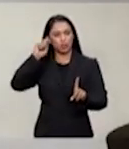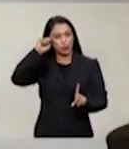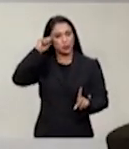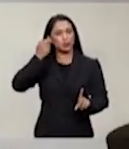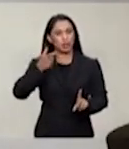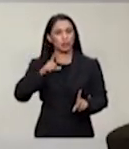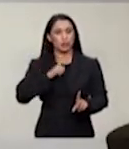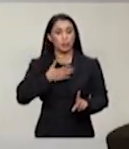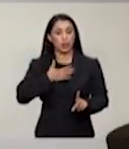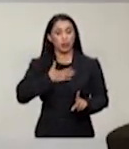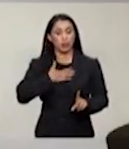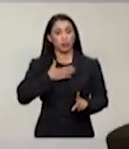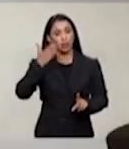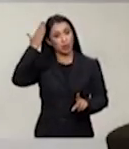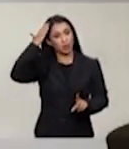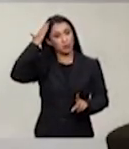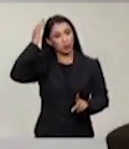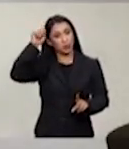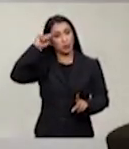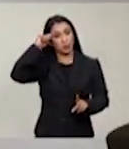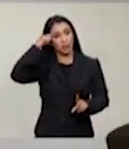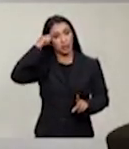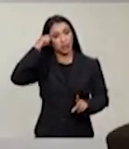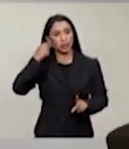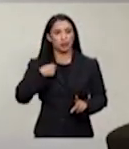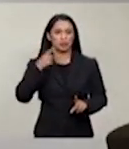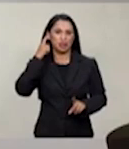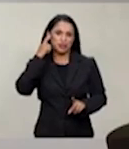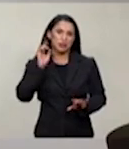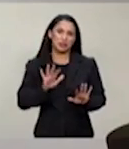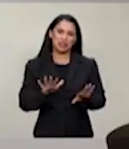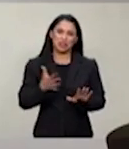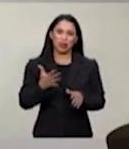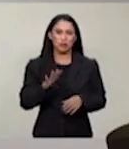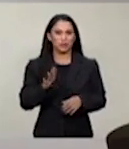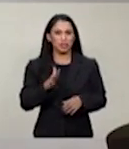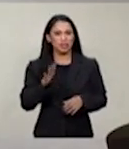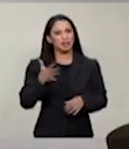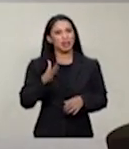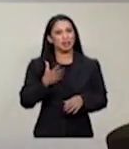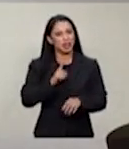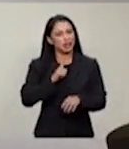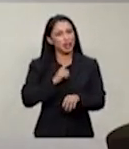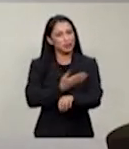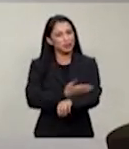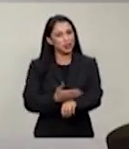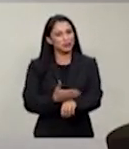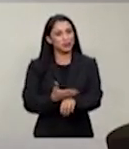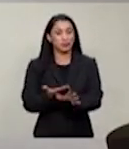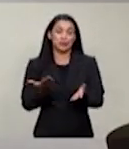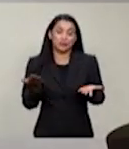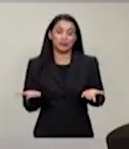é preto, acredito que não tão mais preto como imagino. Estou de óculos